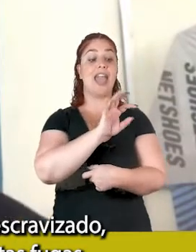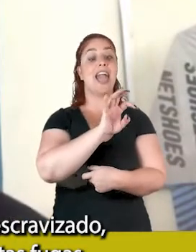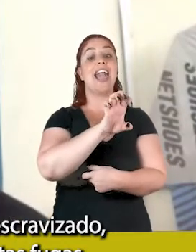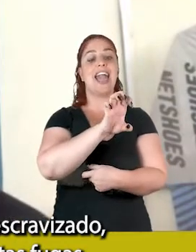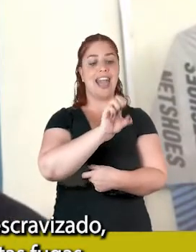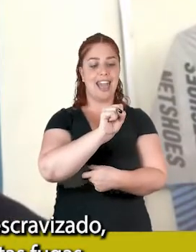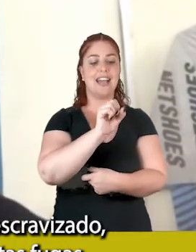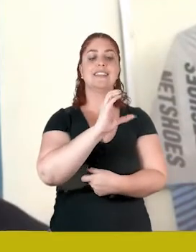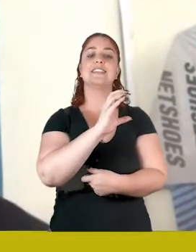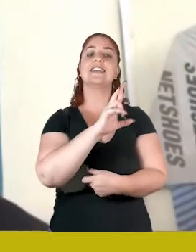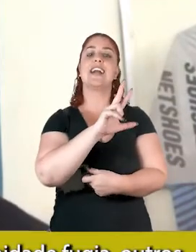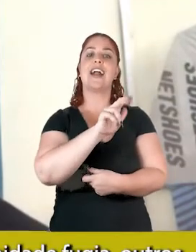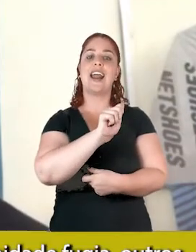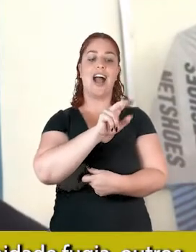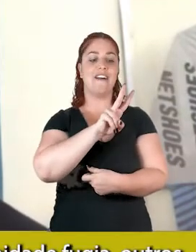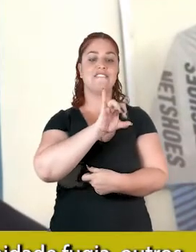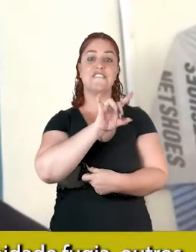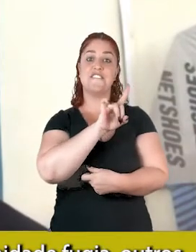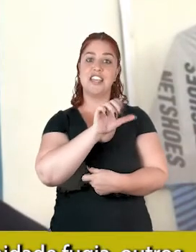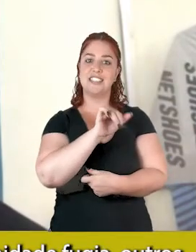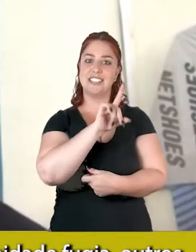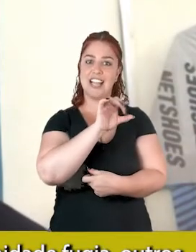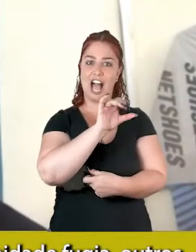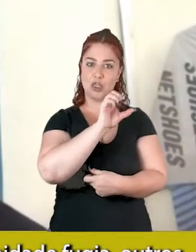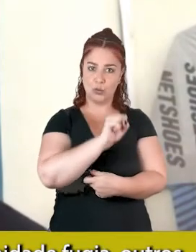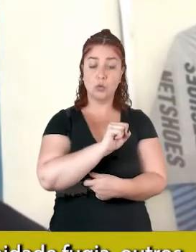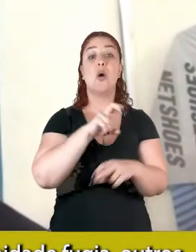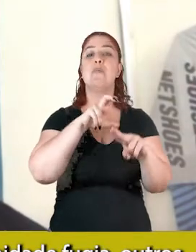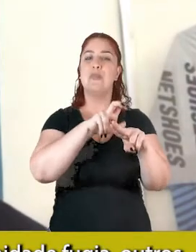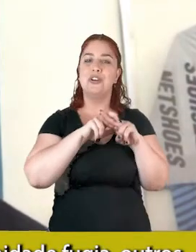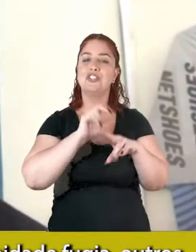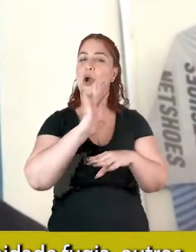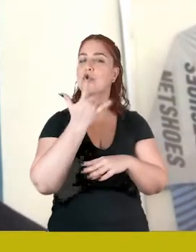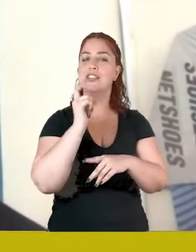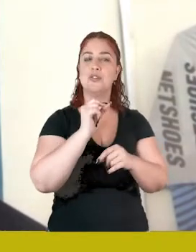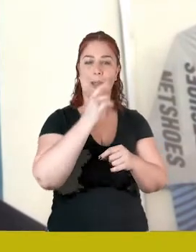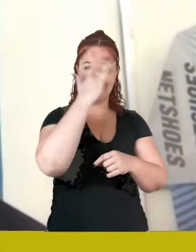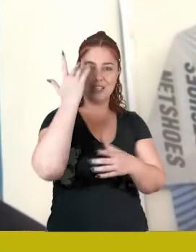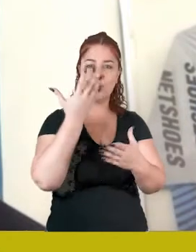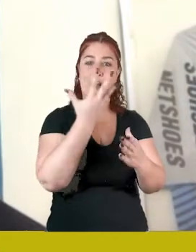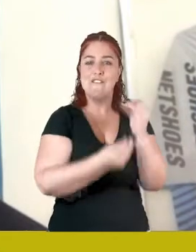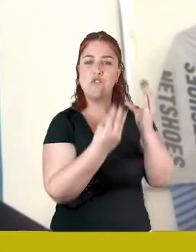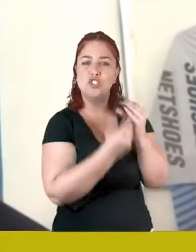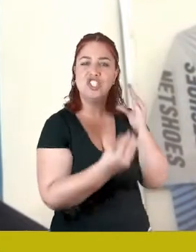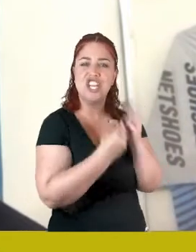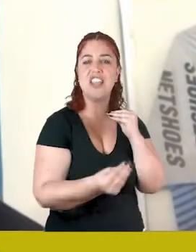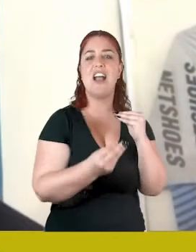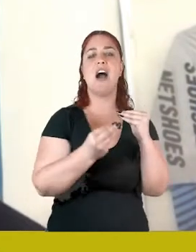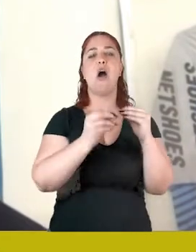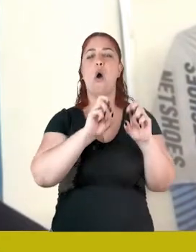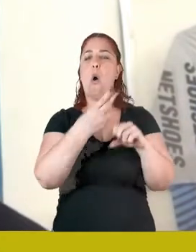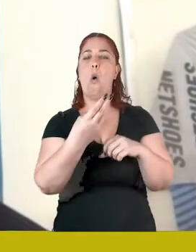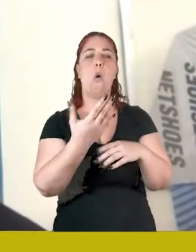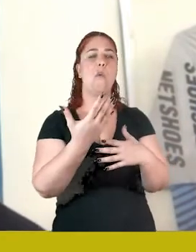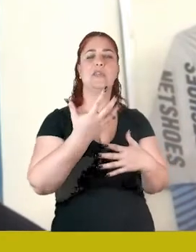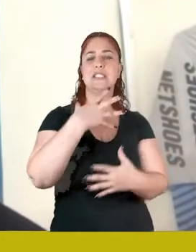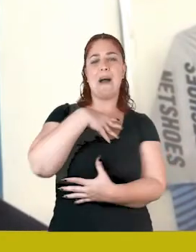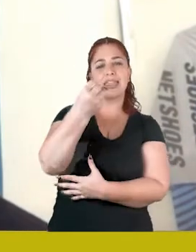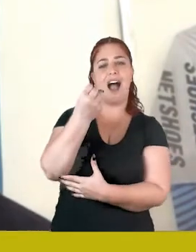tinham muitas fugas, a maioria, quando tinha oportunidade, fugia, outros se matavam, né,